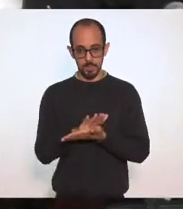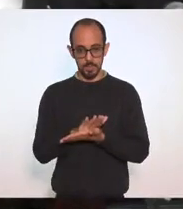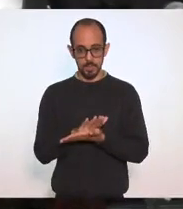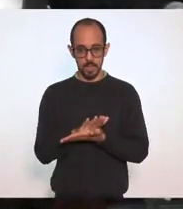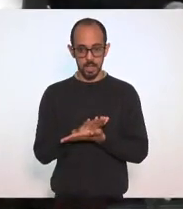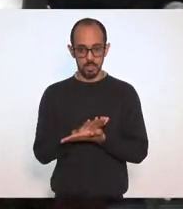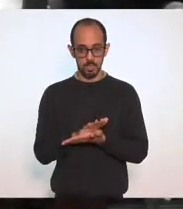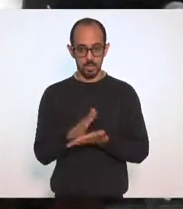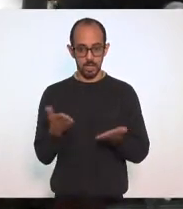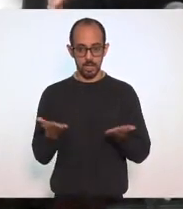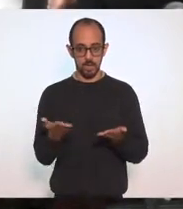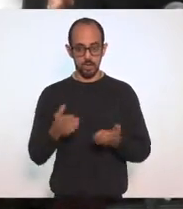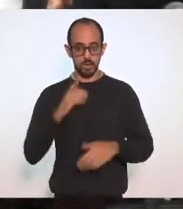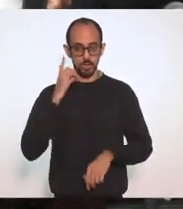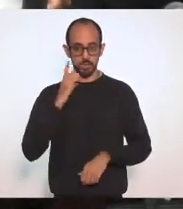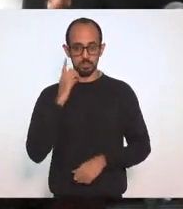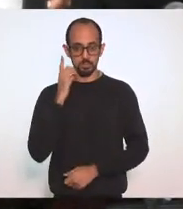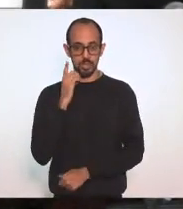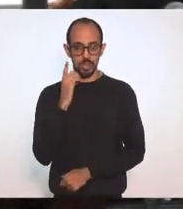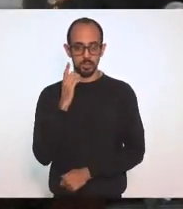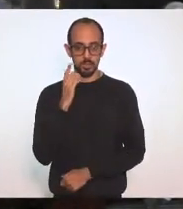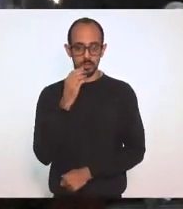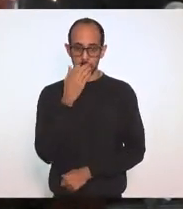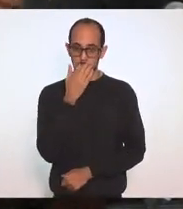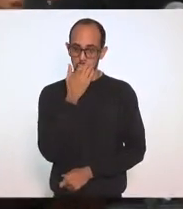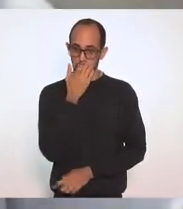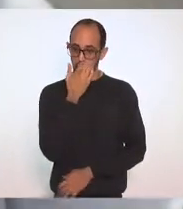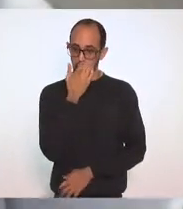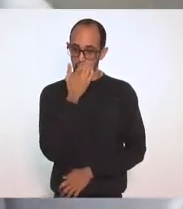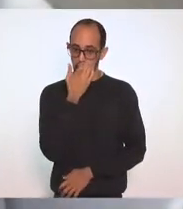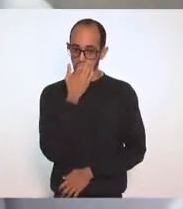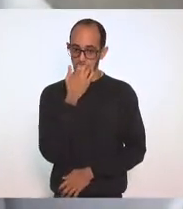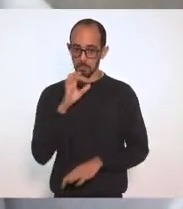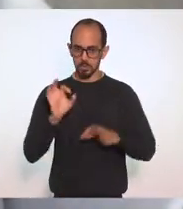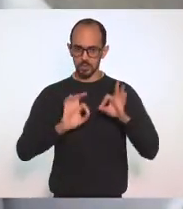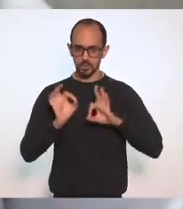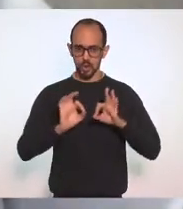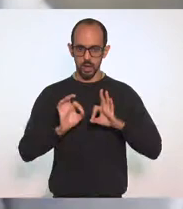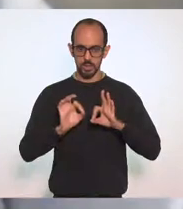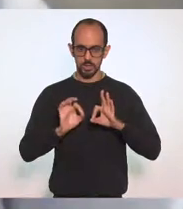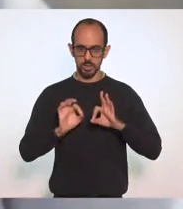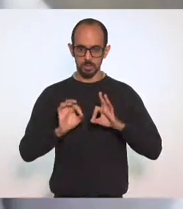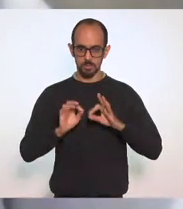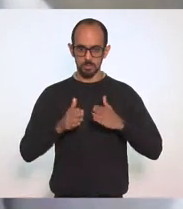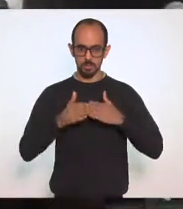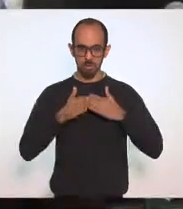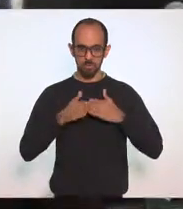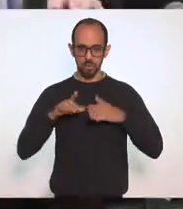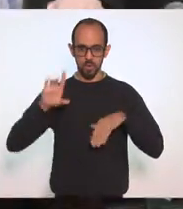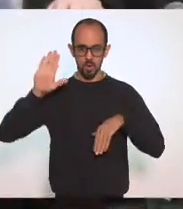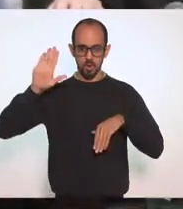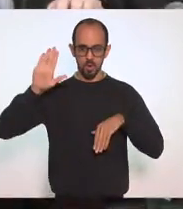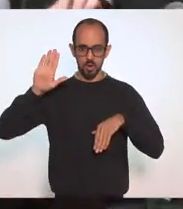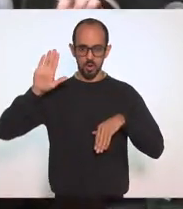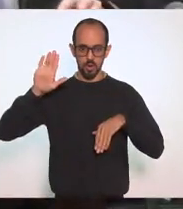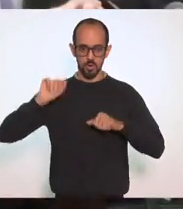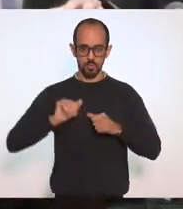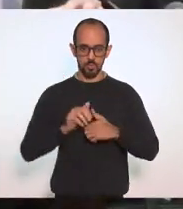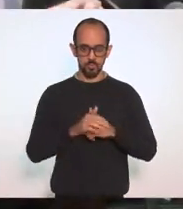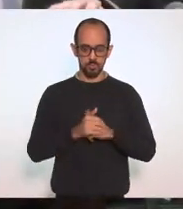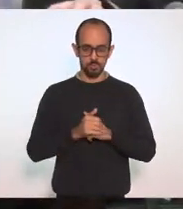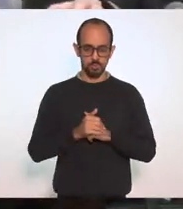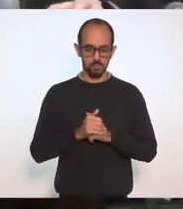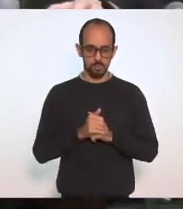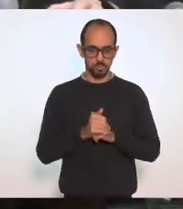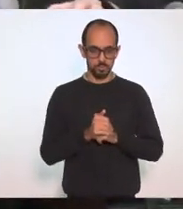extraordinária, deputada... Presidente, pela... Uma questão de ordem só em relação a esse PL. Deputada Adriana Baltazar. Em seguida, a vossa